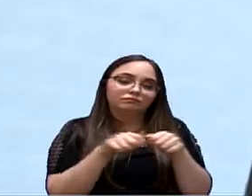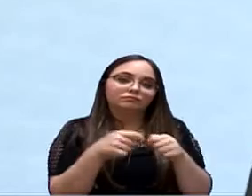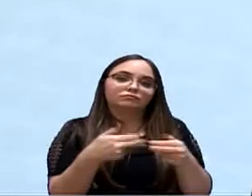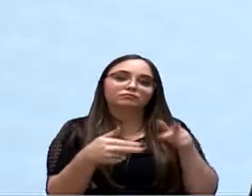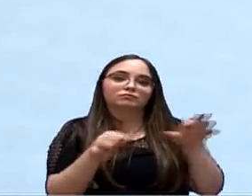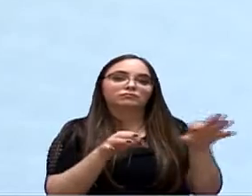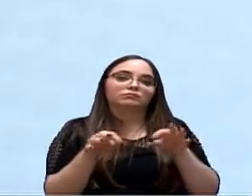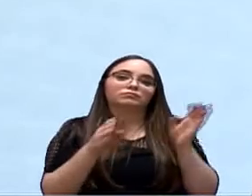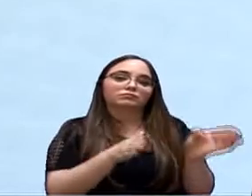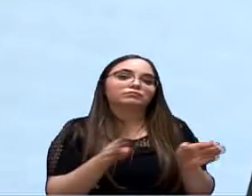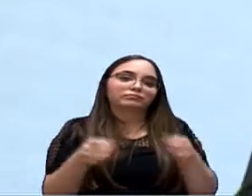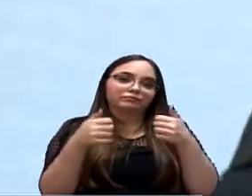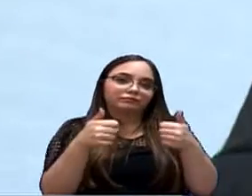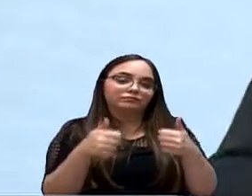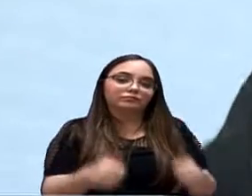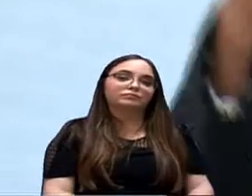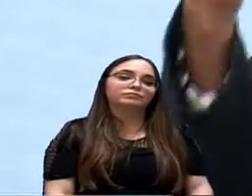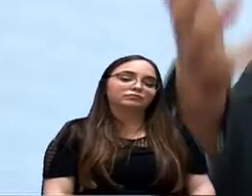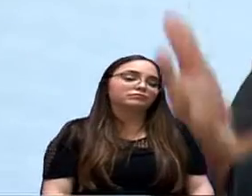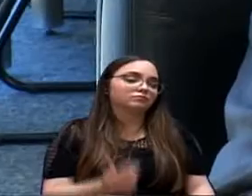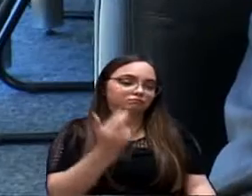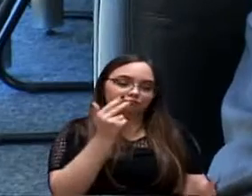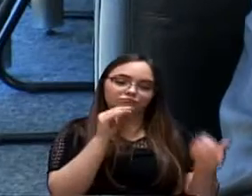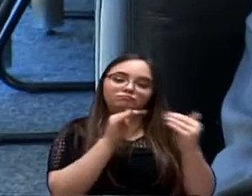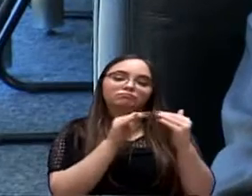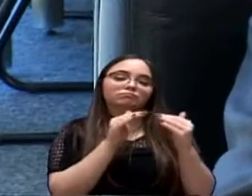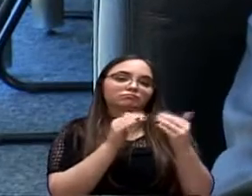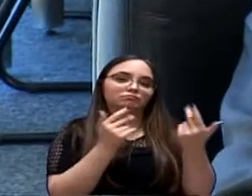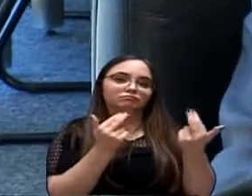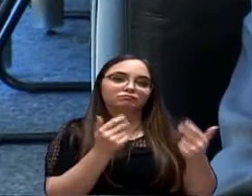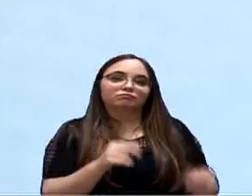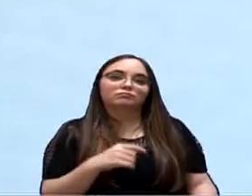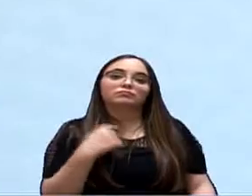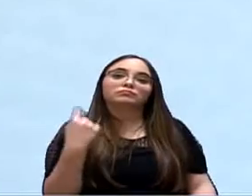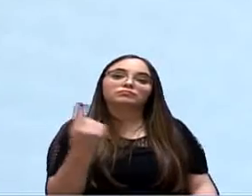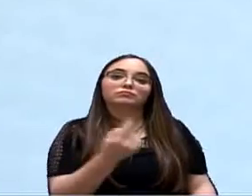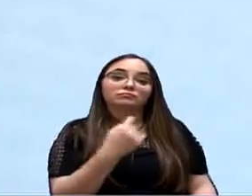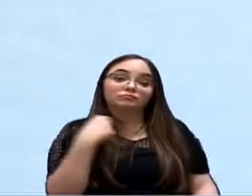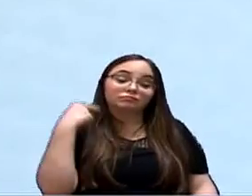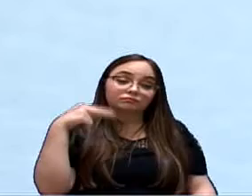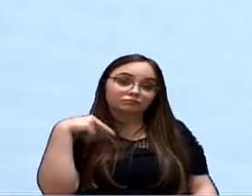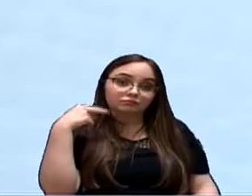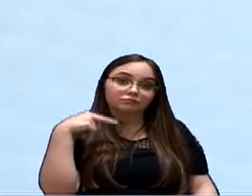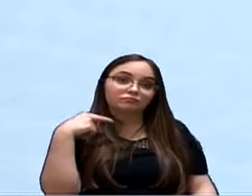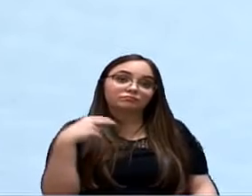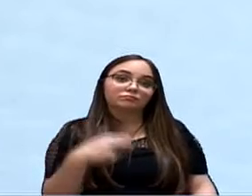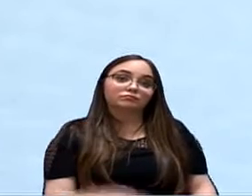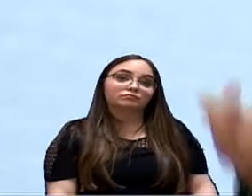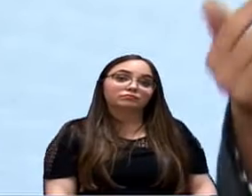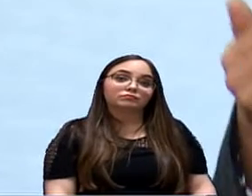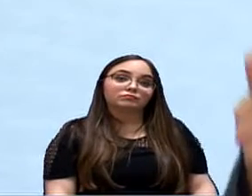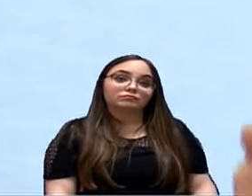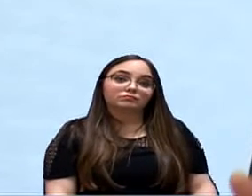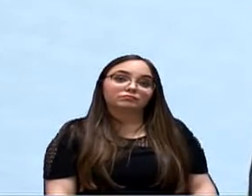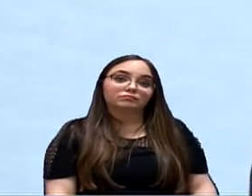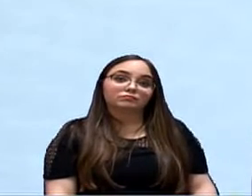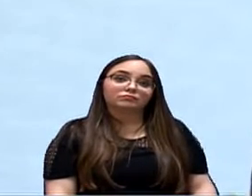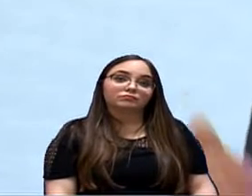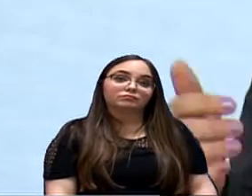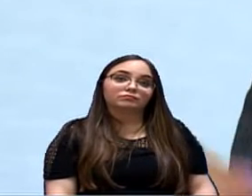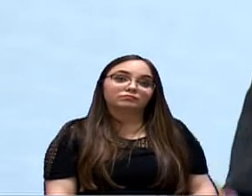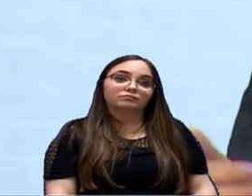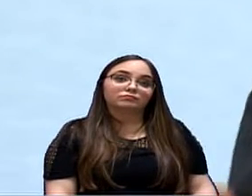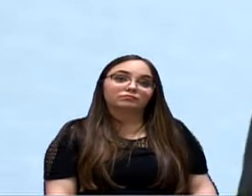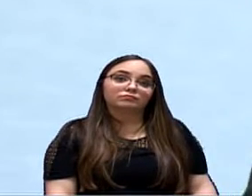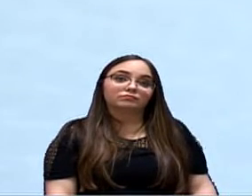né? Do exercício, a da transparência. Nós, enquanto vereadoras e vereadores que fomos eleitos... Então,